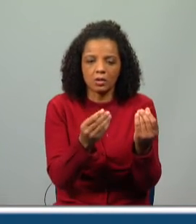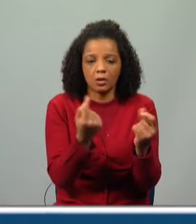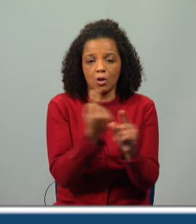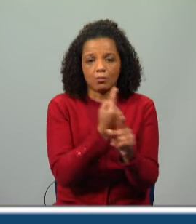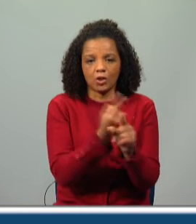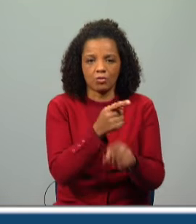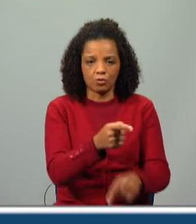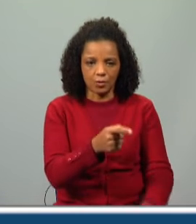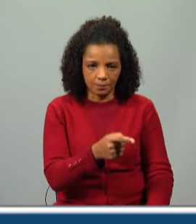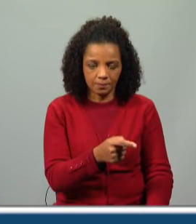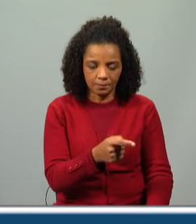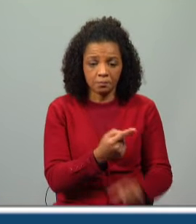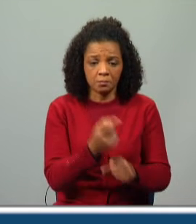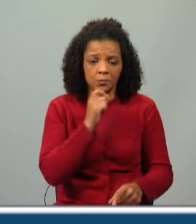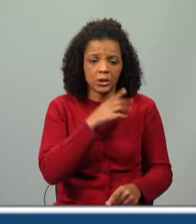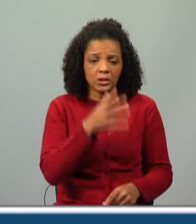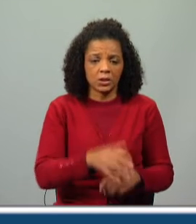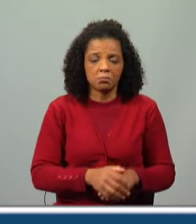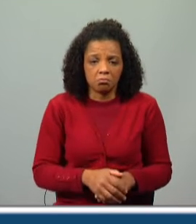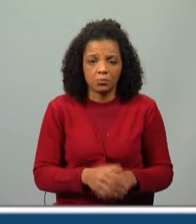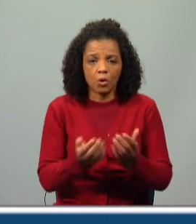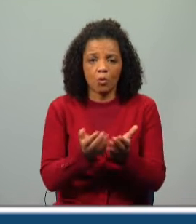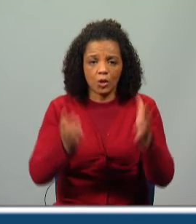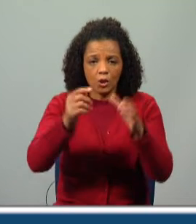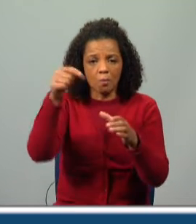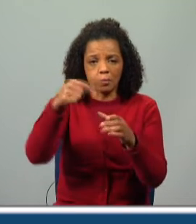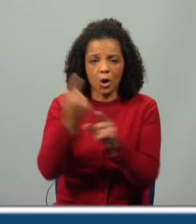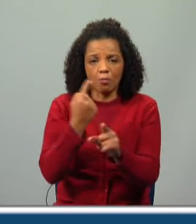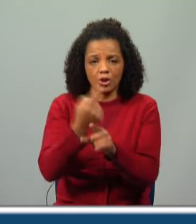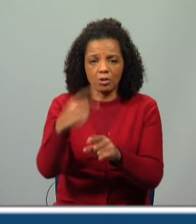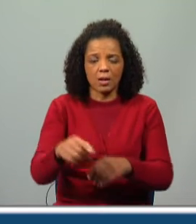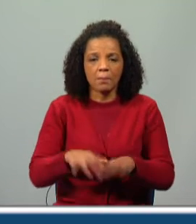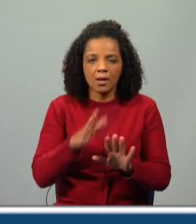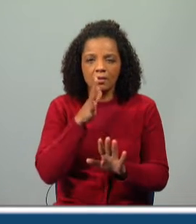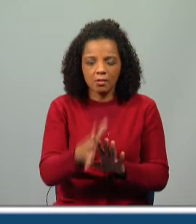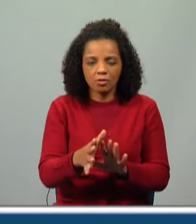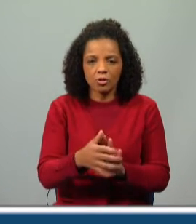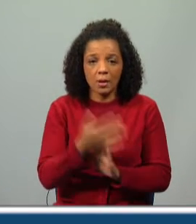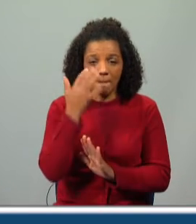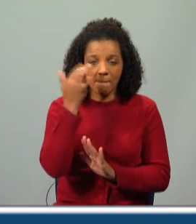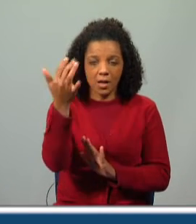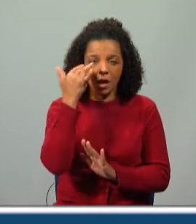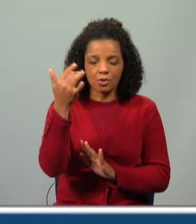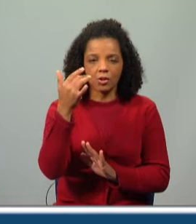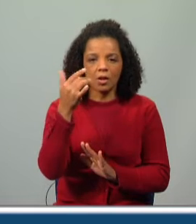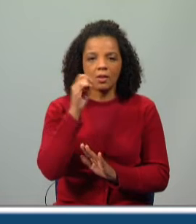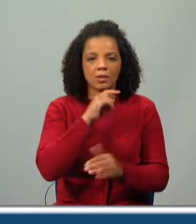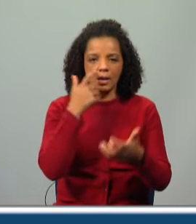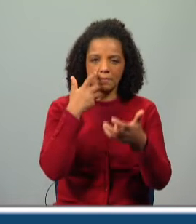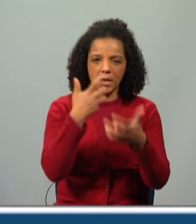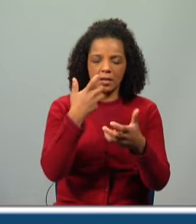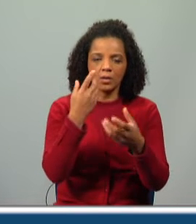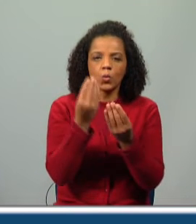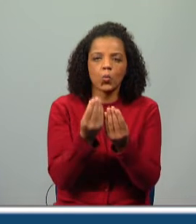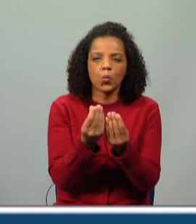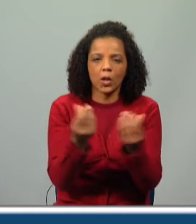objetos. Porque eu podia dizer que o ninho estava cheio de objetos, mas, dizendo que eles são brilhantes, eu estou a realçar uma